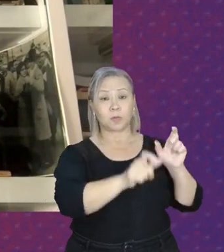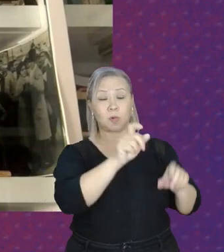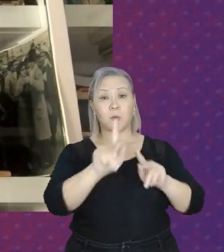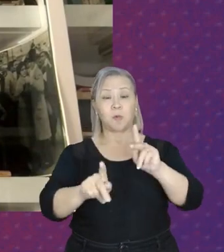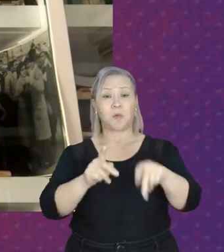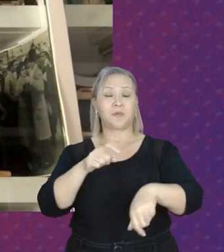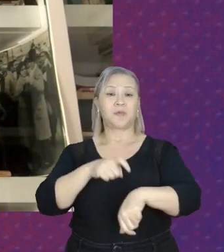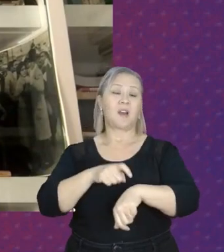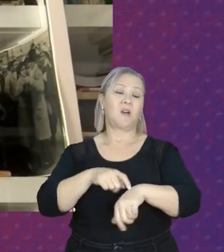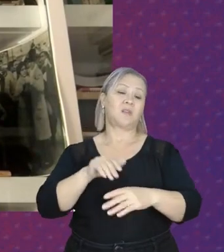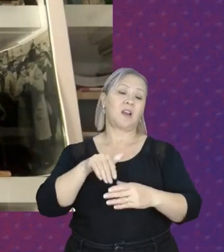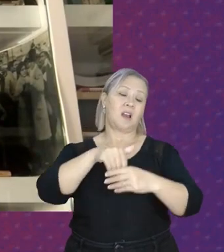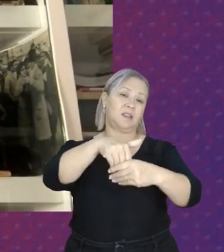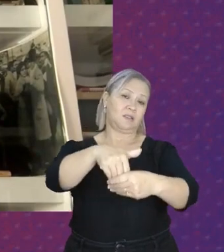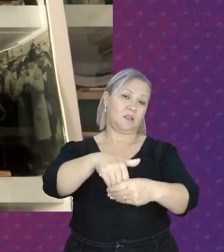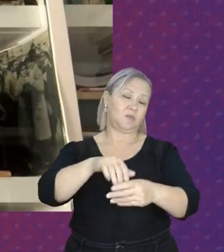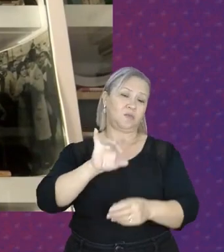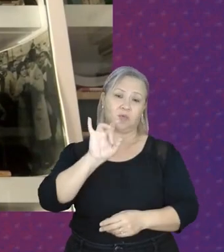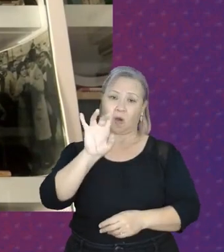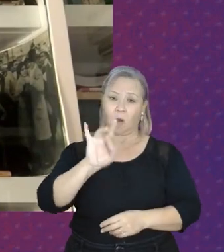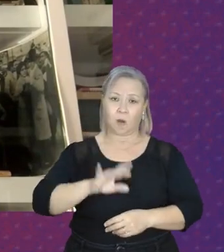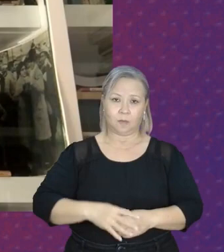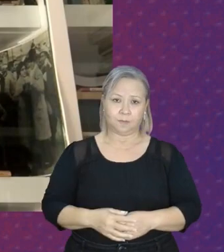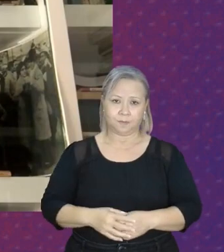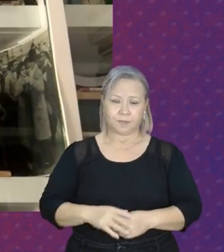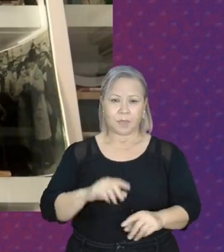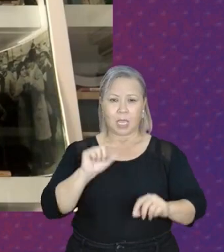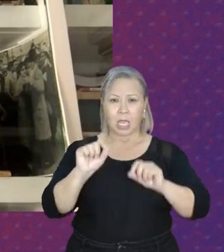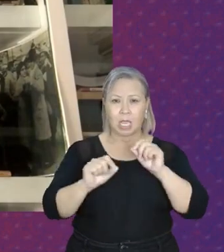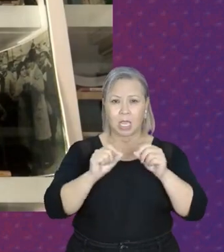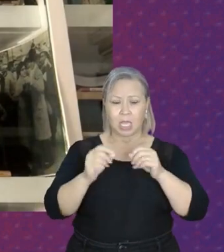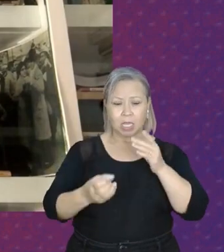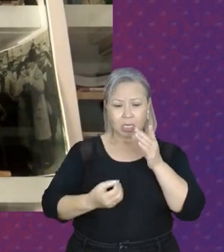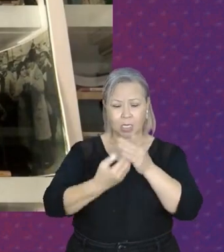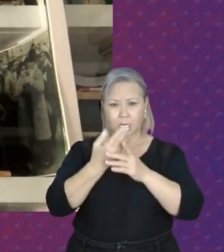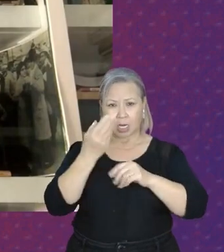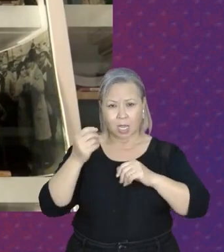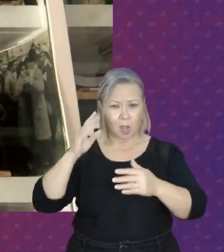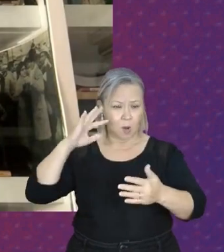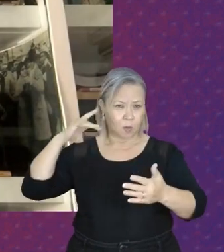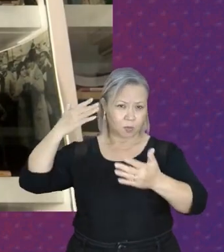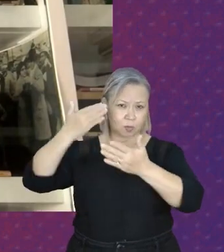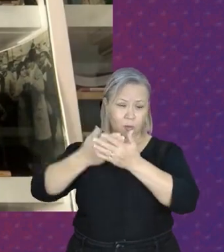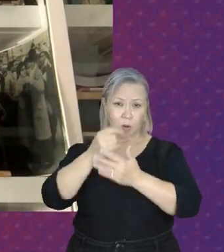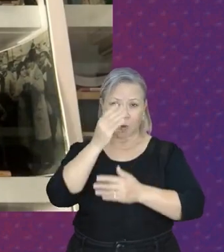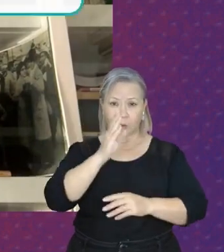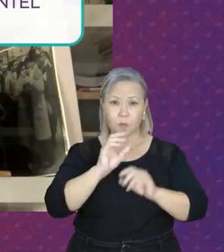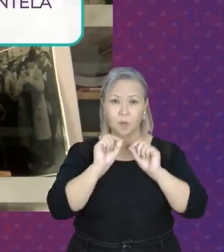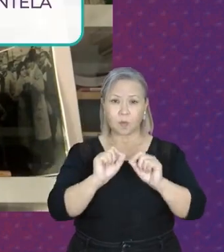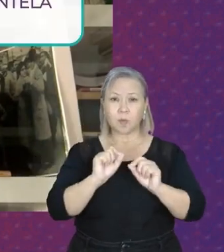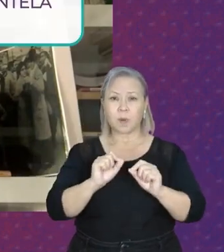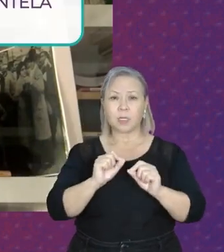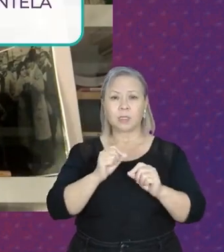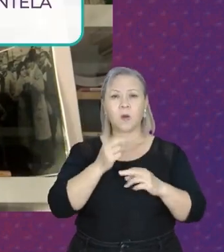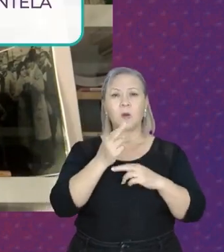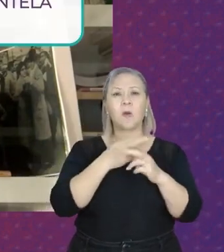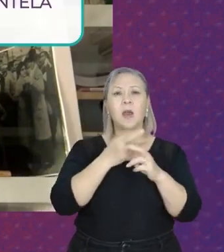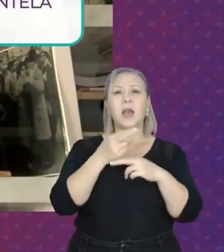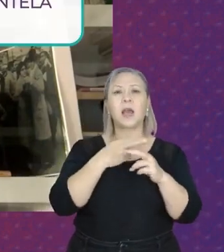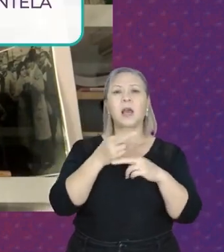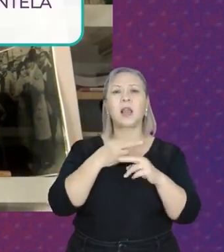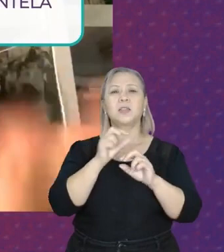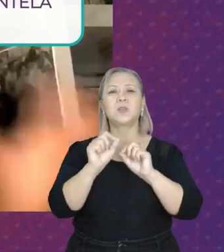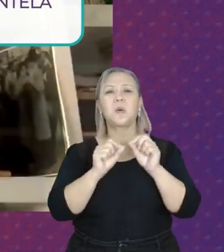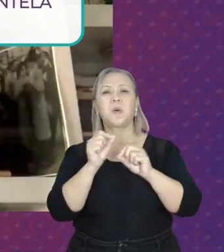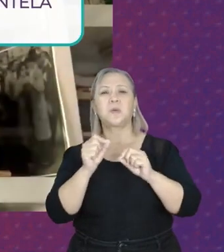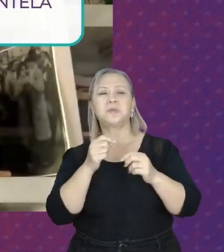eleição e que constituíram na história do Brasil uma coisa que a gente chama de relações de clientela.